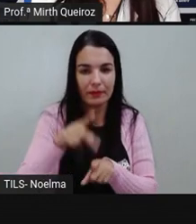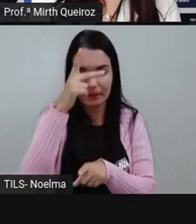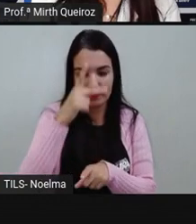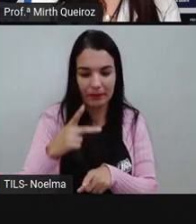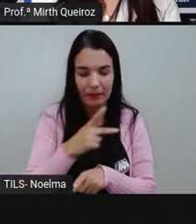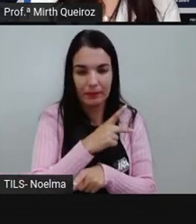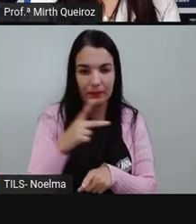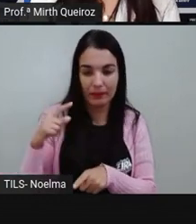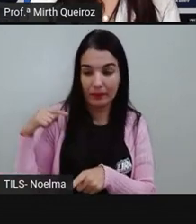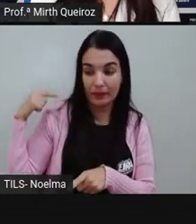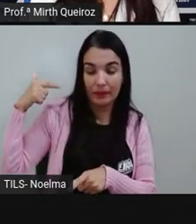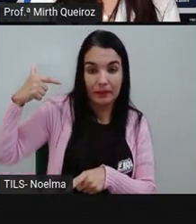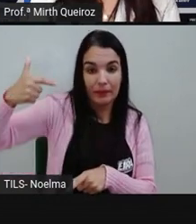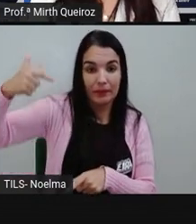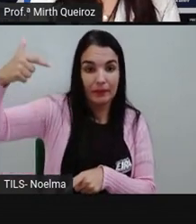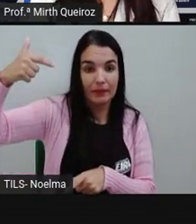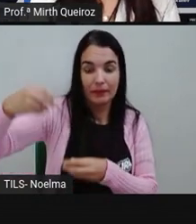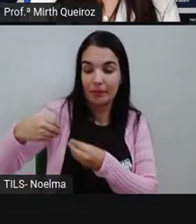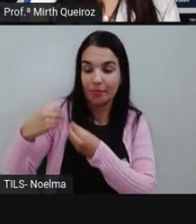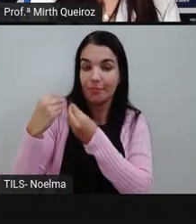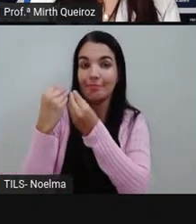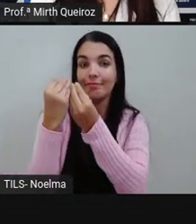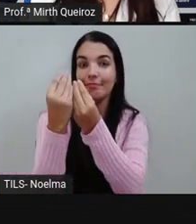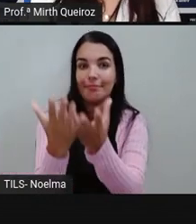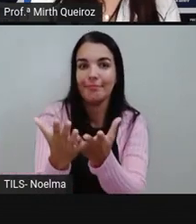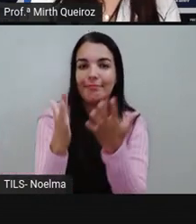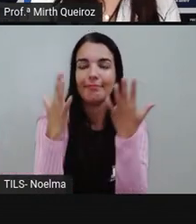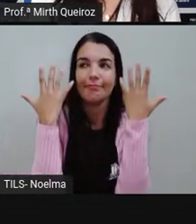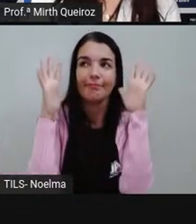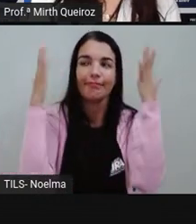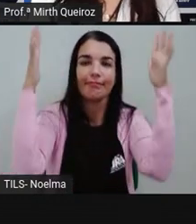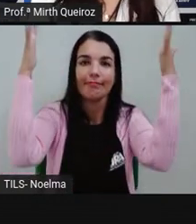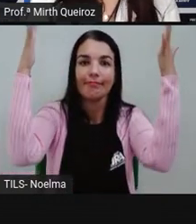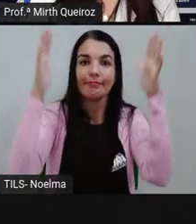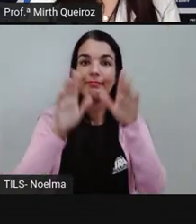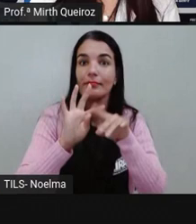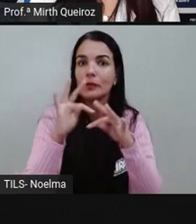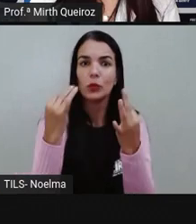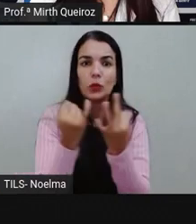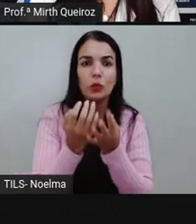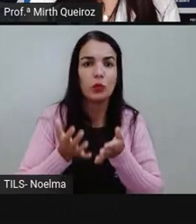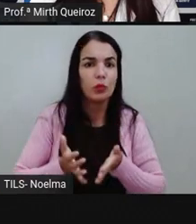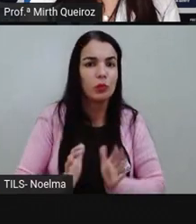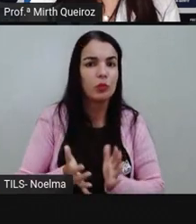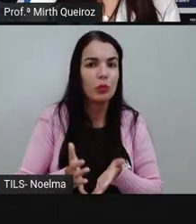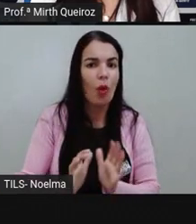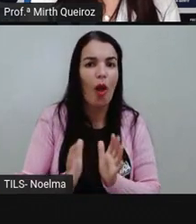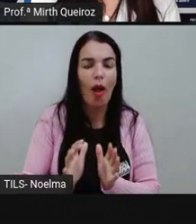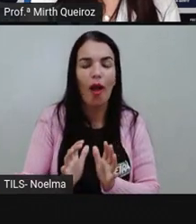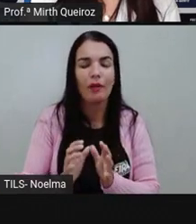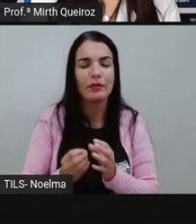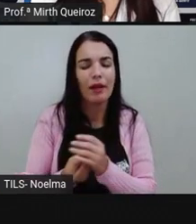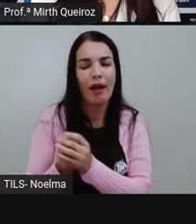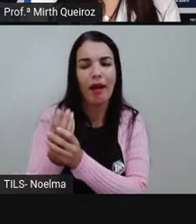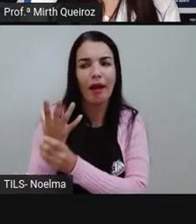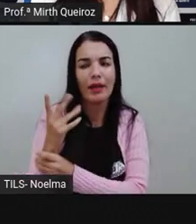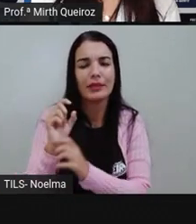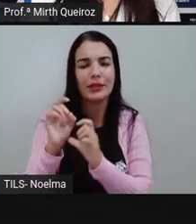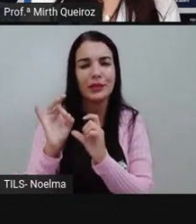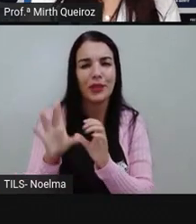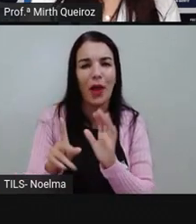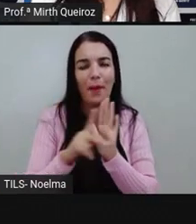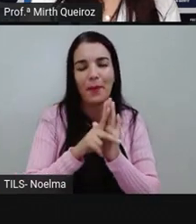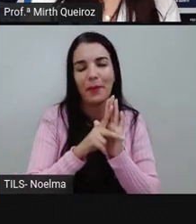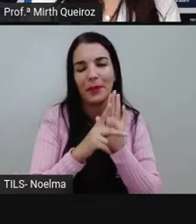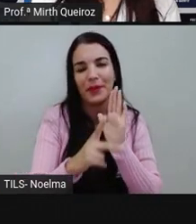a eles a prelazia. Tudo nasce ou é criado. Só o poeta é formado